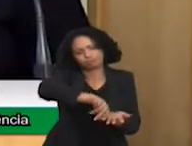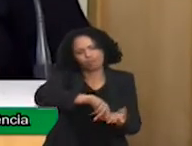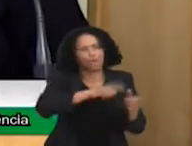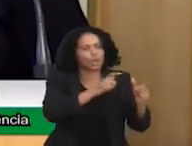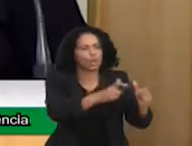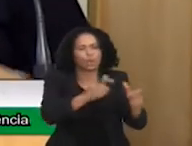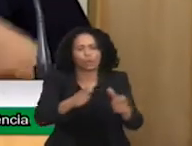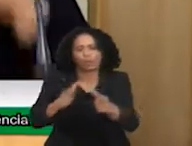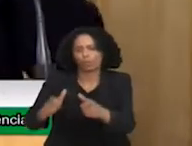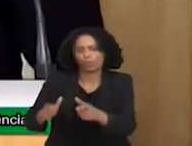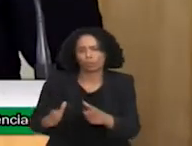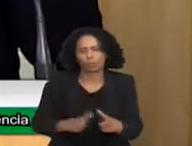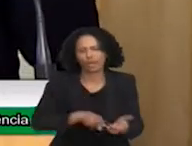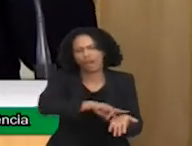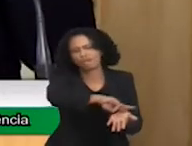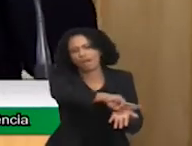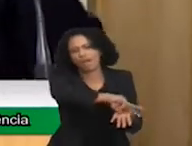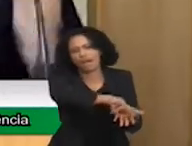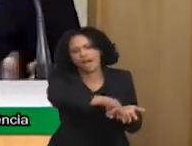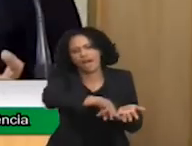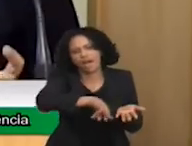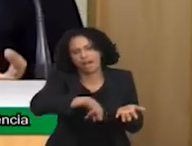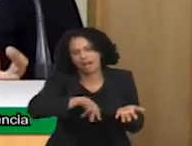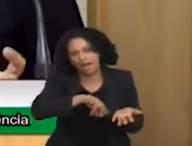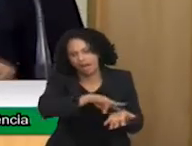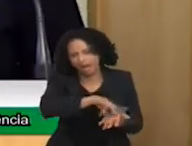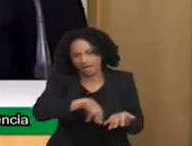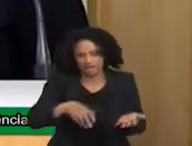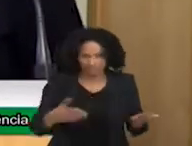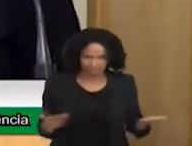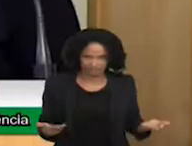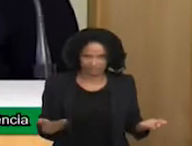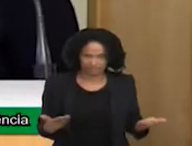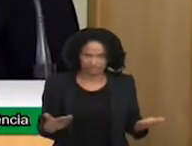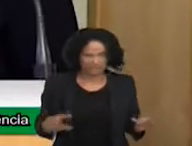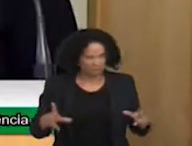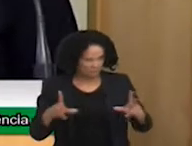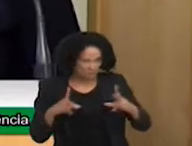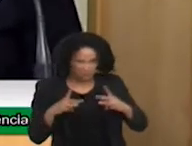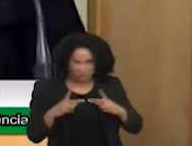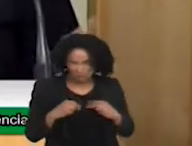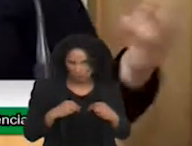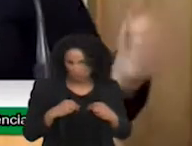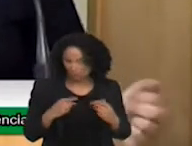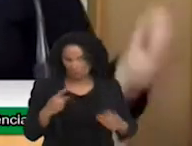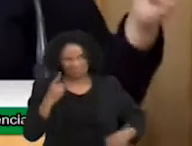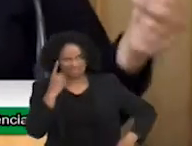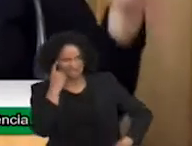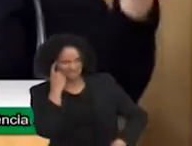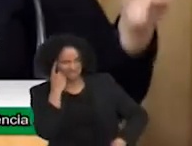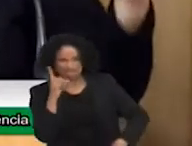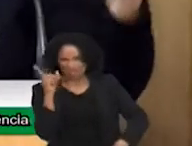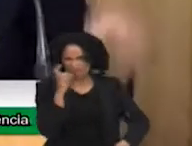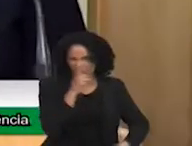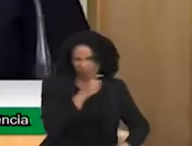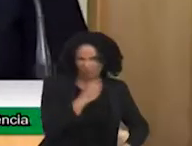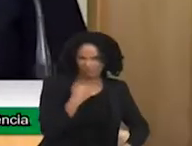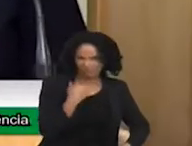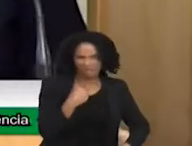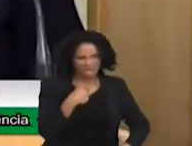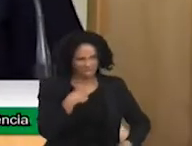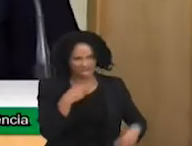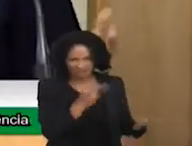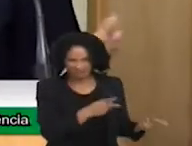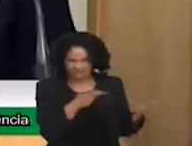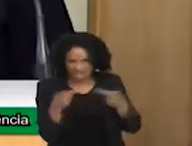intersetoriais, interdisciplinares, transdisciplinares. E aí falar, nossa, mas isso, transdisciplinares, eu vou até a casa da pessoa?